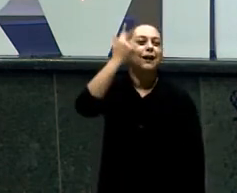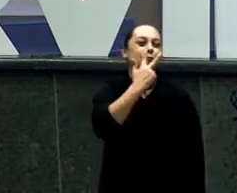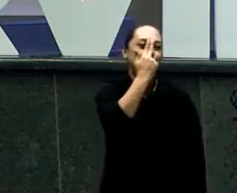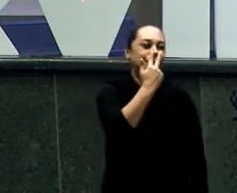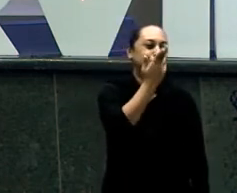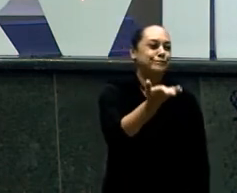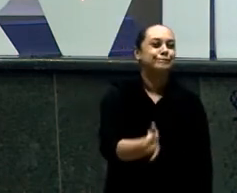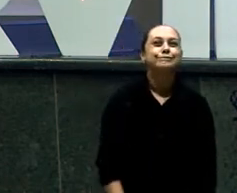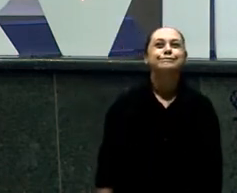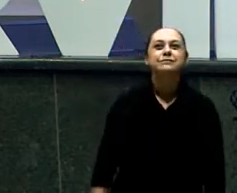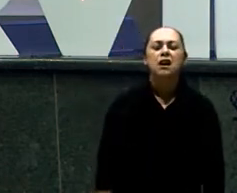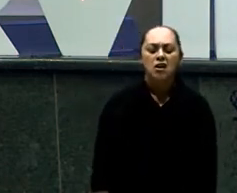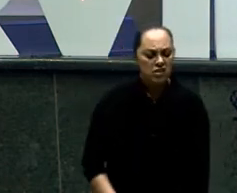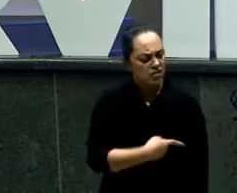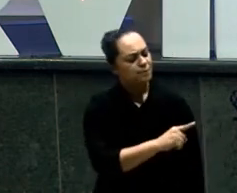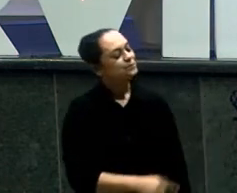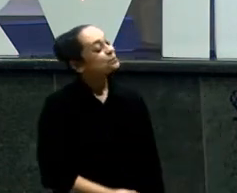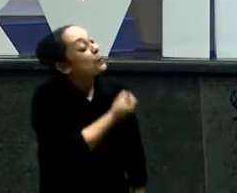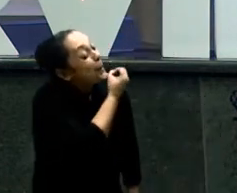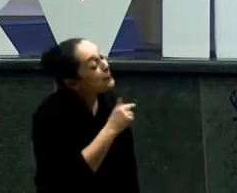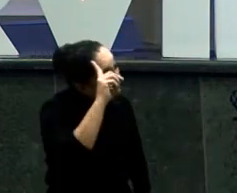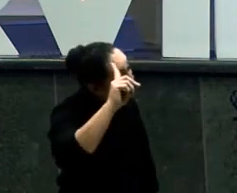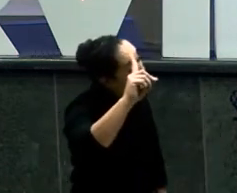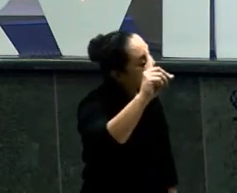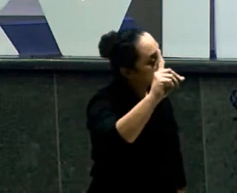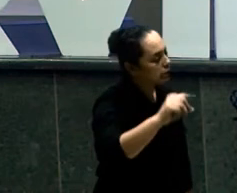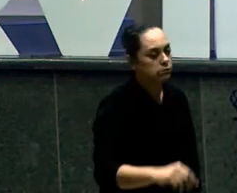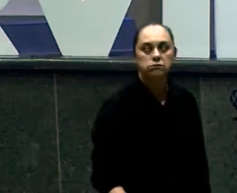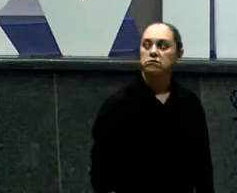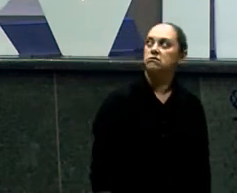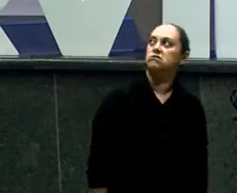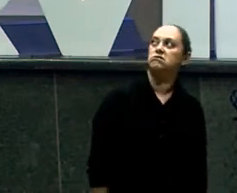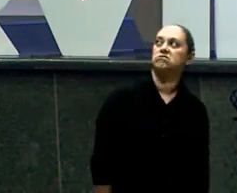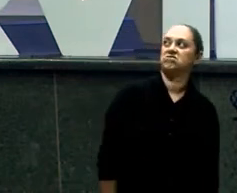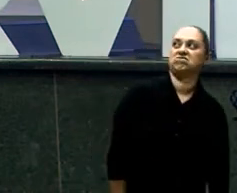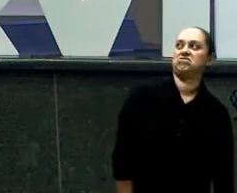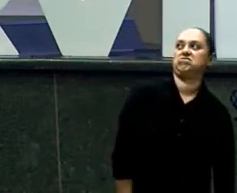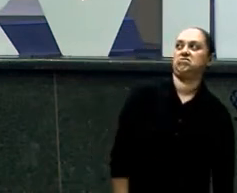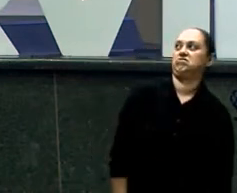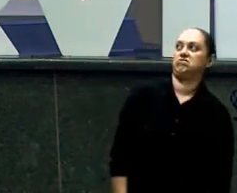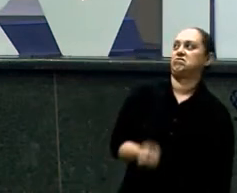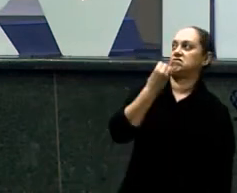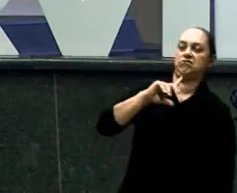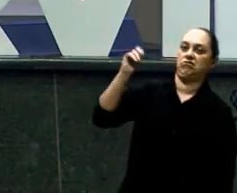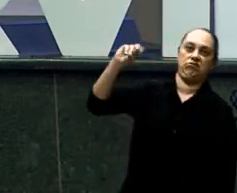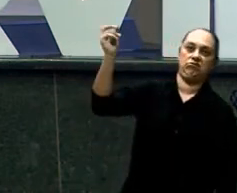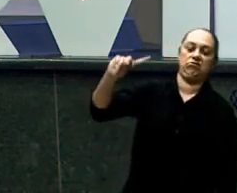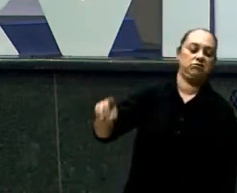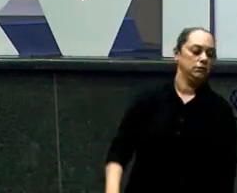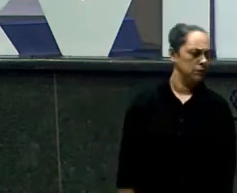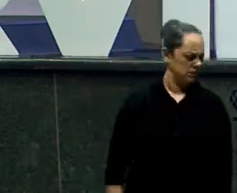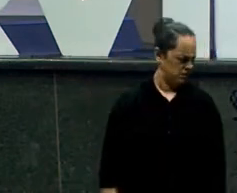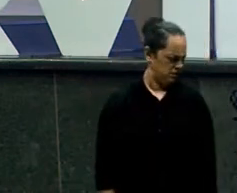Não estou legal E as vezes a gente fica olhando Dizendo Meu Deus Mas esse homem Muda toda hora Parece